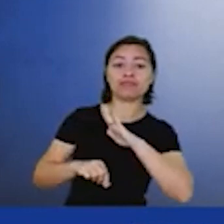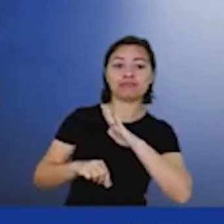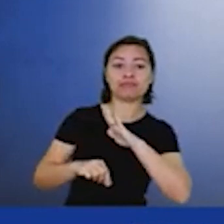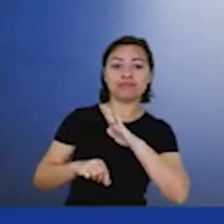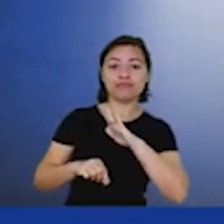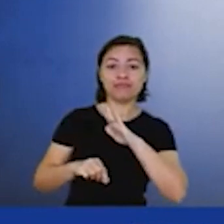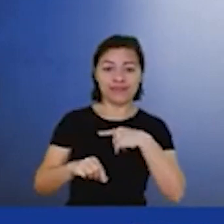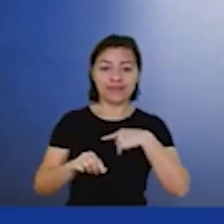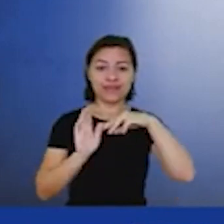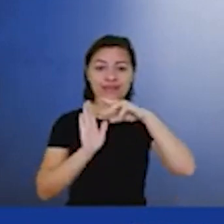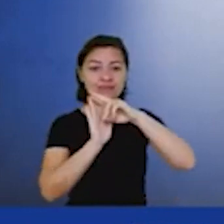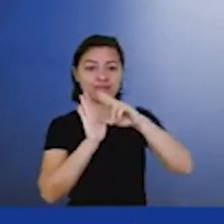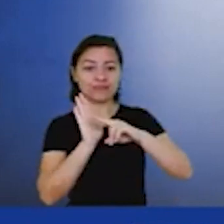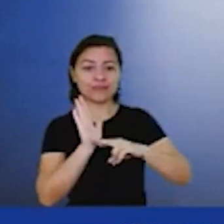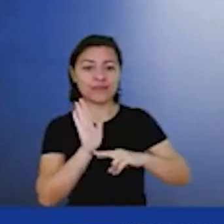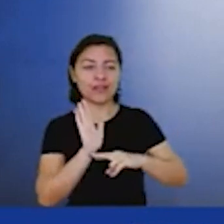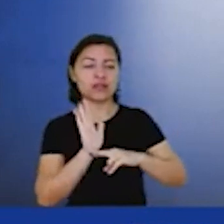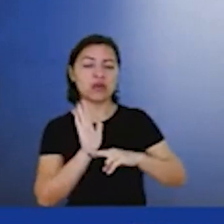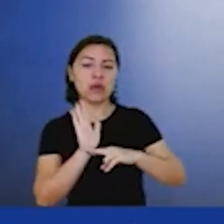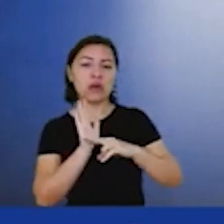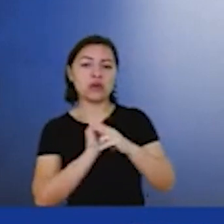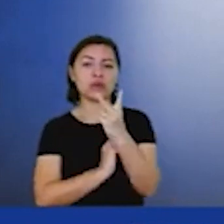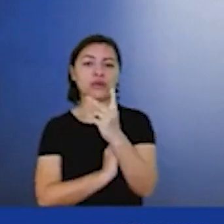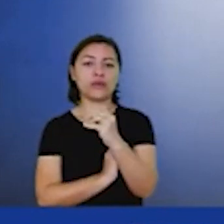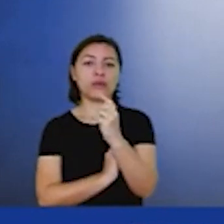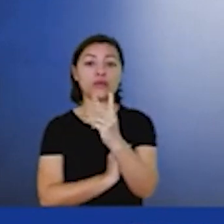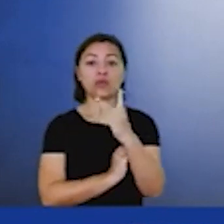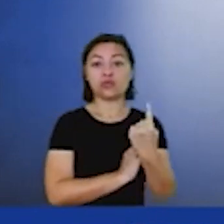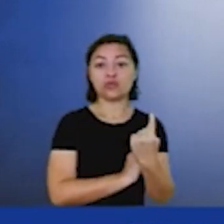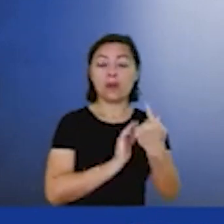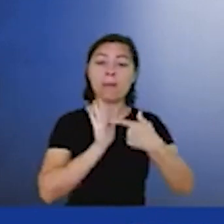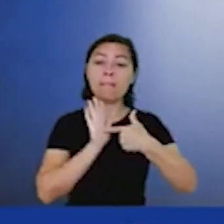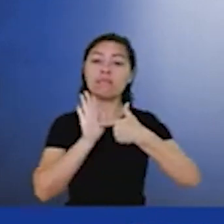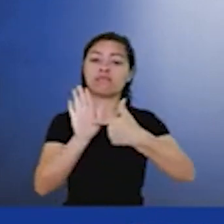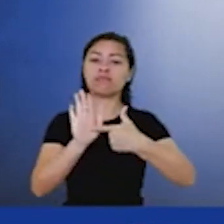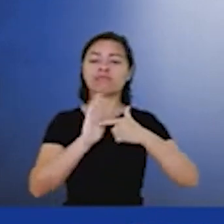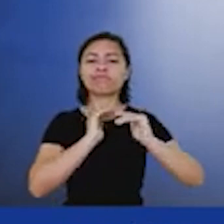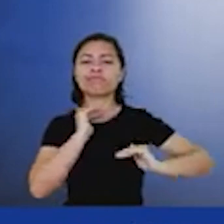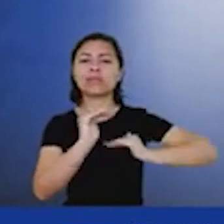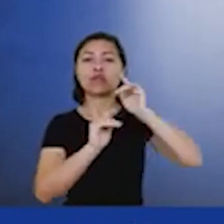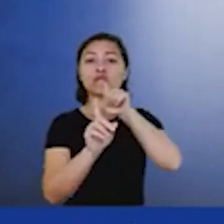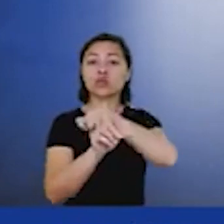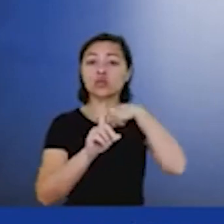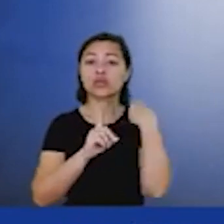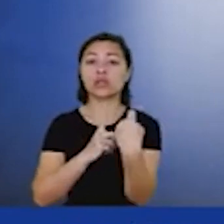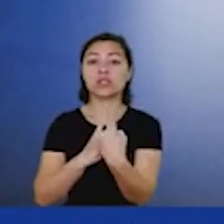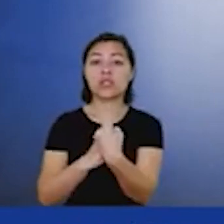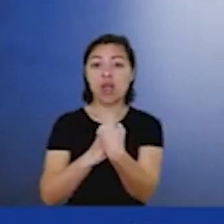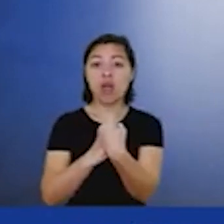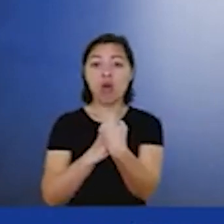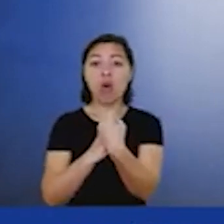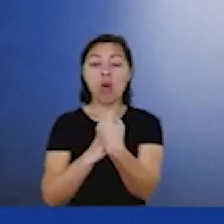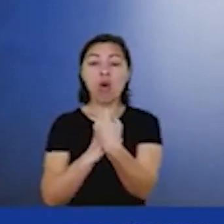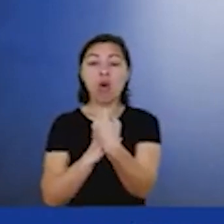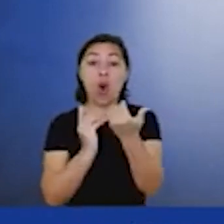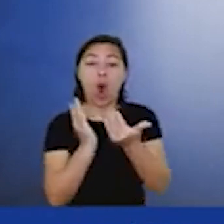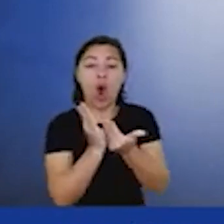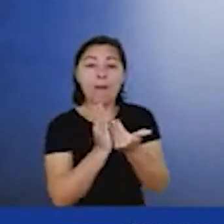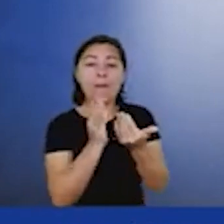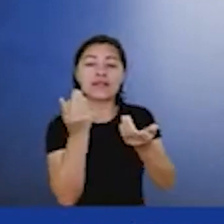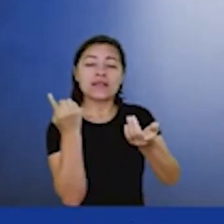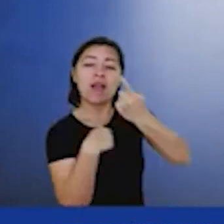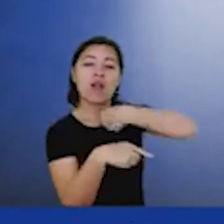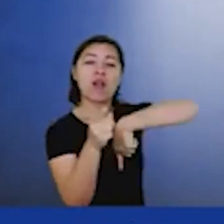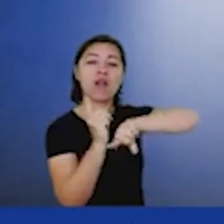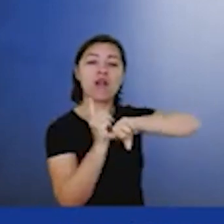relatório do Das Gupta, em 2021, ele mostra que a evolução social, a partir da revolução industrial, só foi